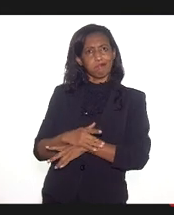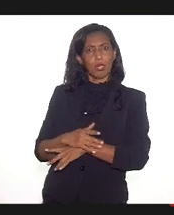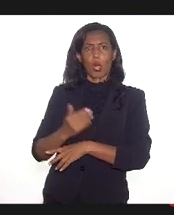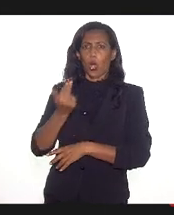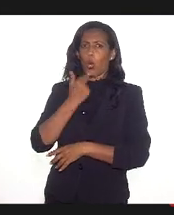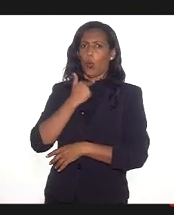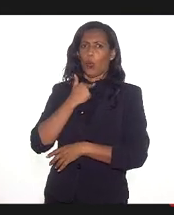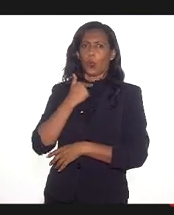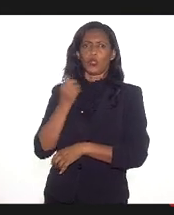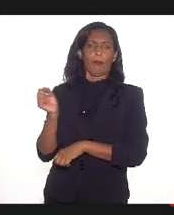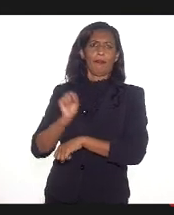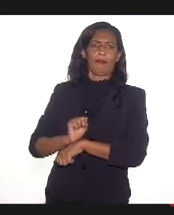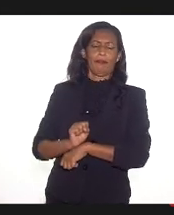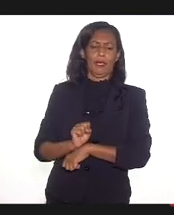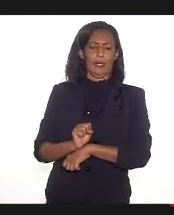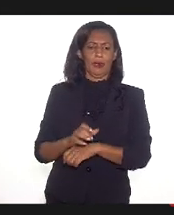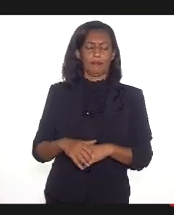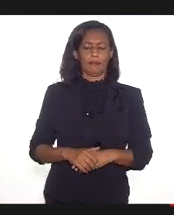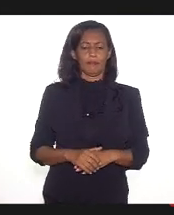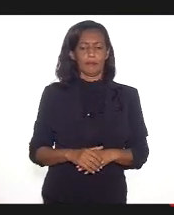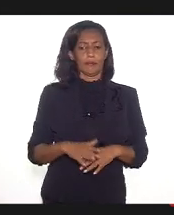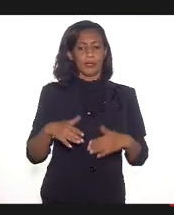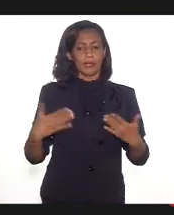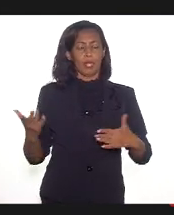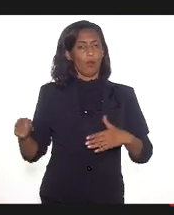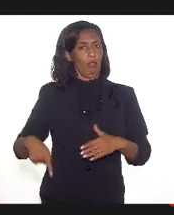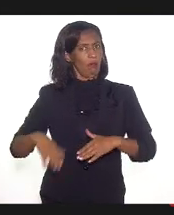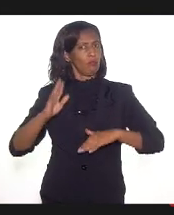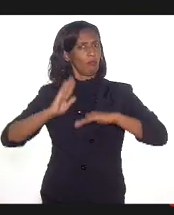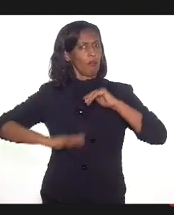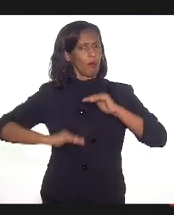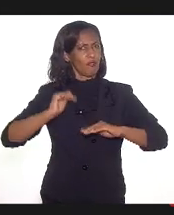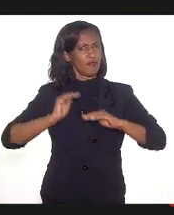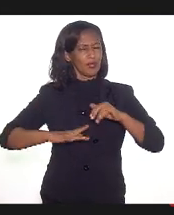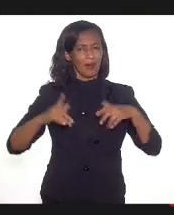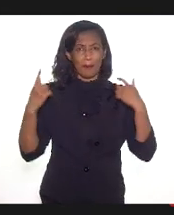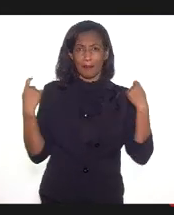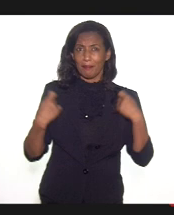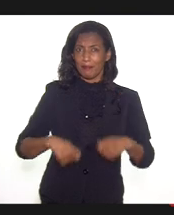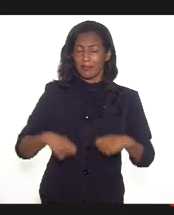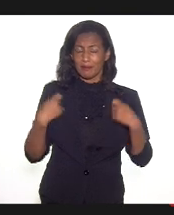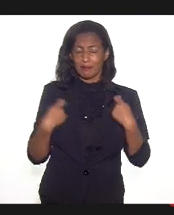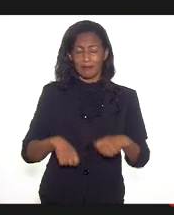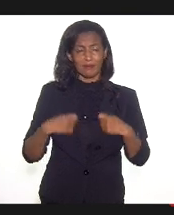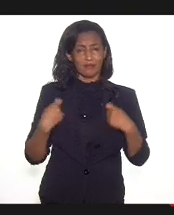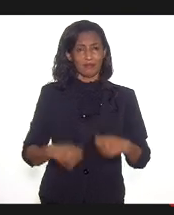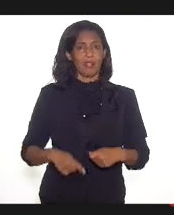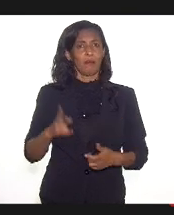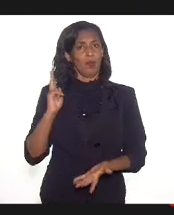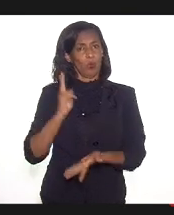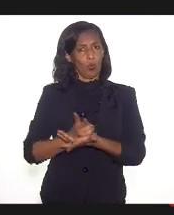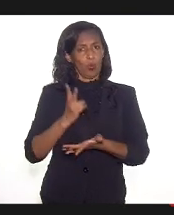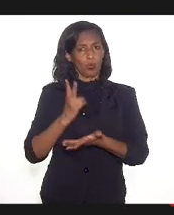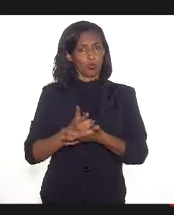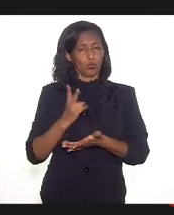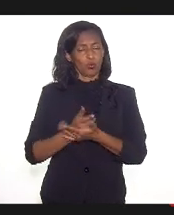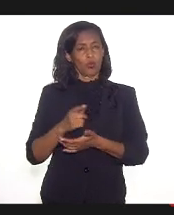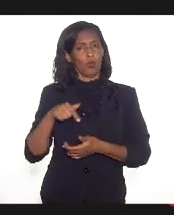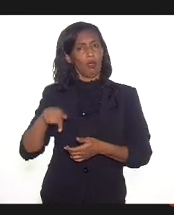poderiam ser interrompidos. Então, esses profissionais foram necessários para a continuidade desses